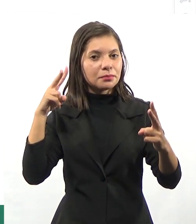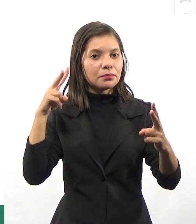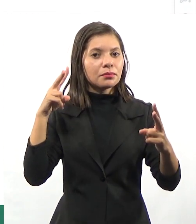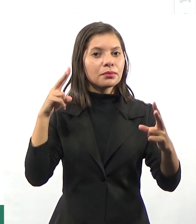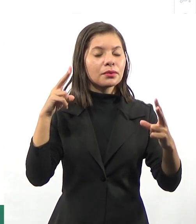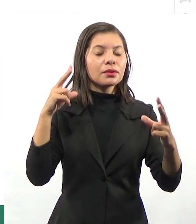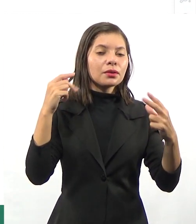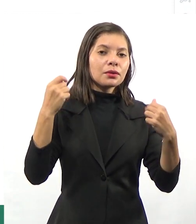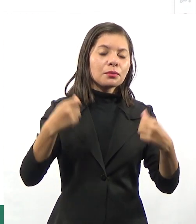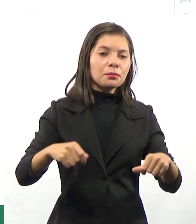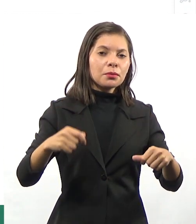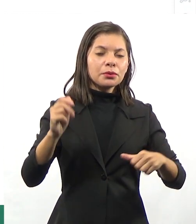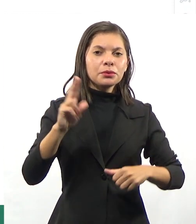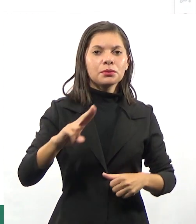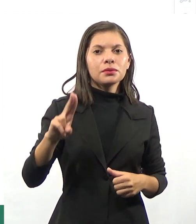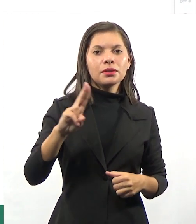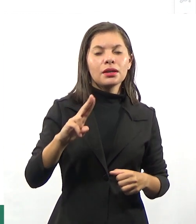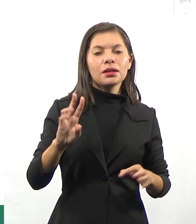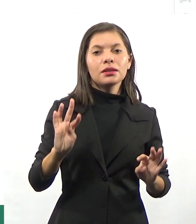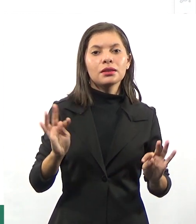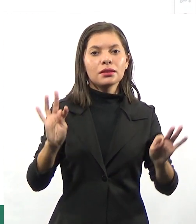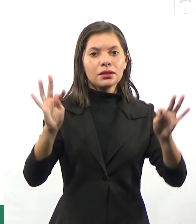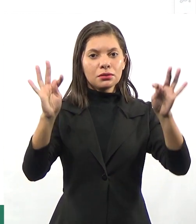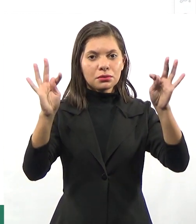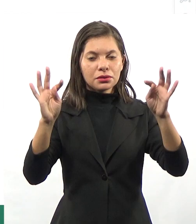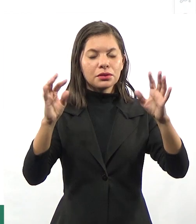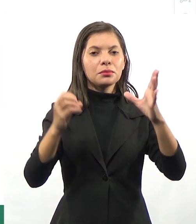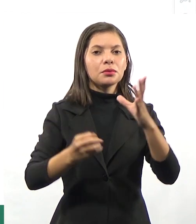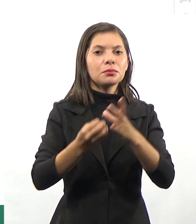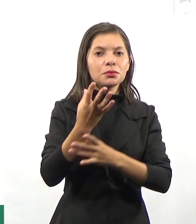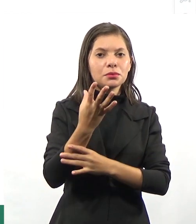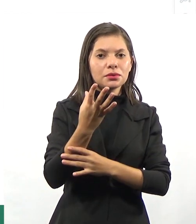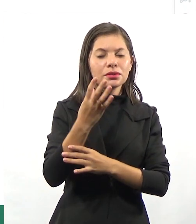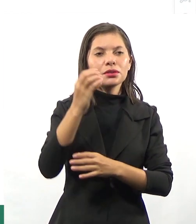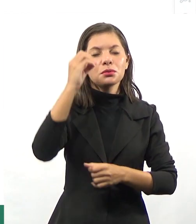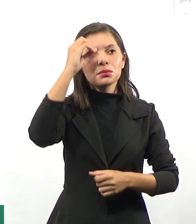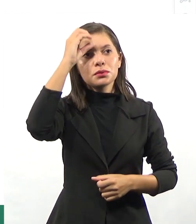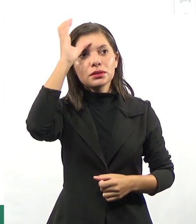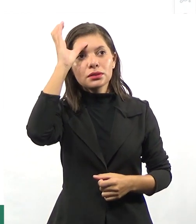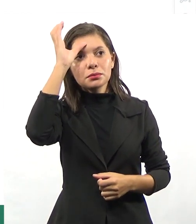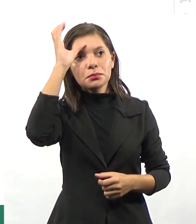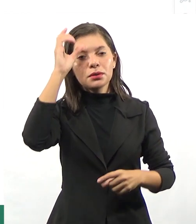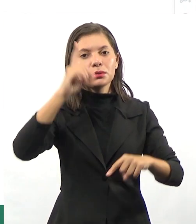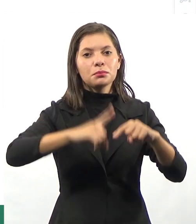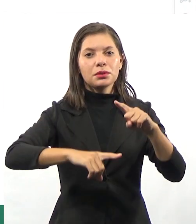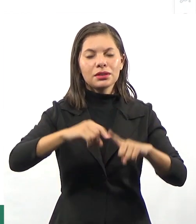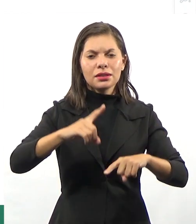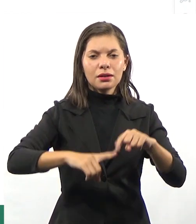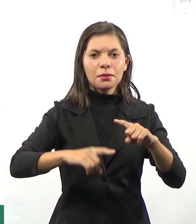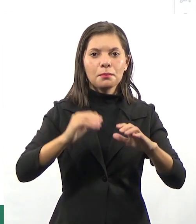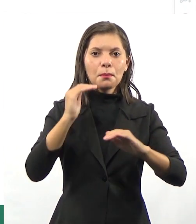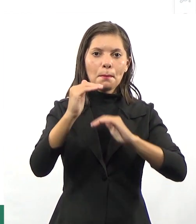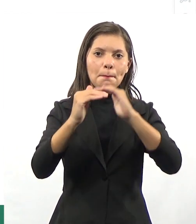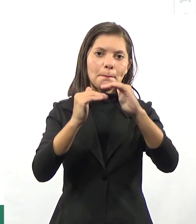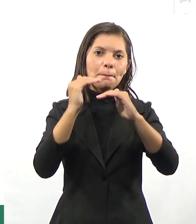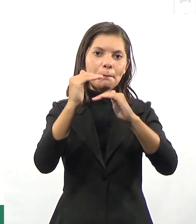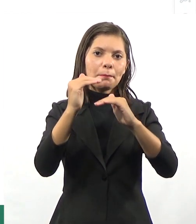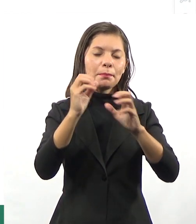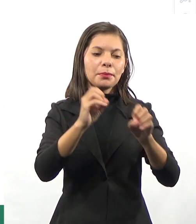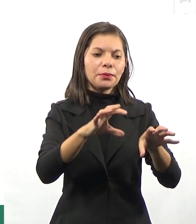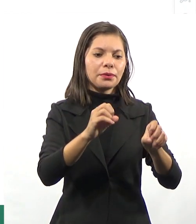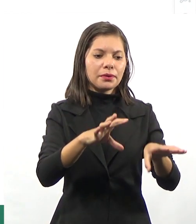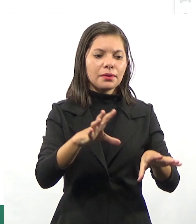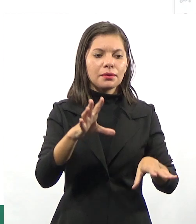Eu posso utilizar a tecnologia para produzir conhecimento, produzir material para o processo de ensino